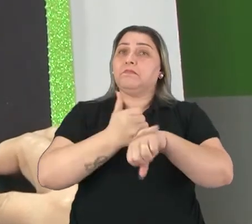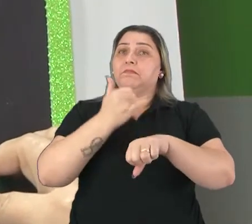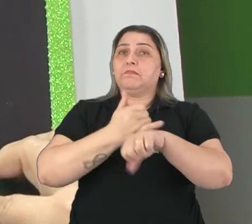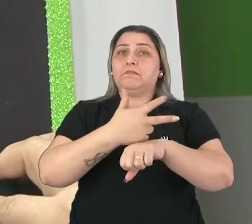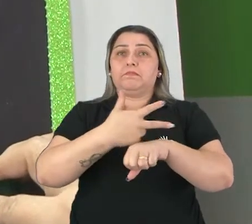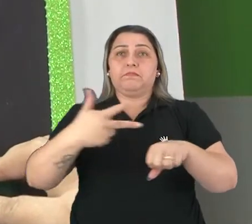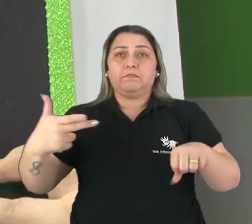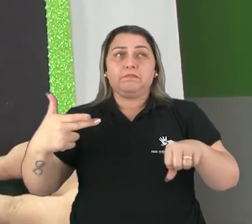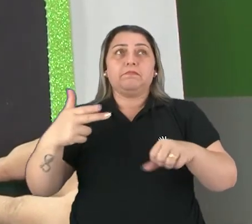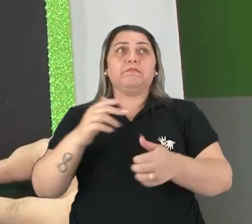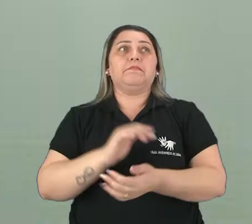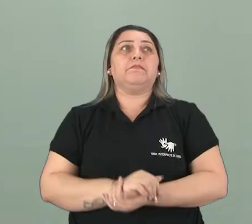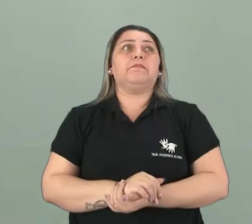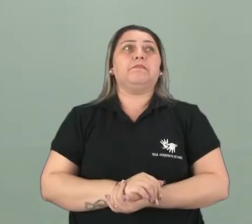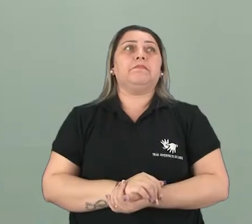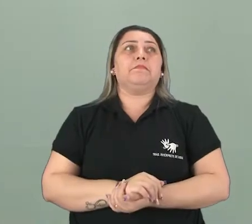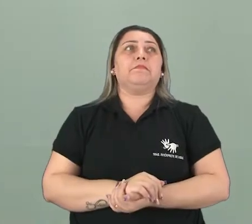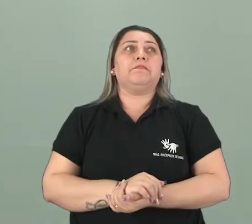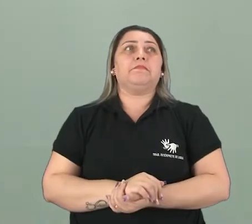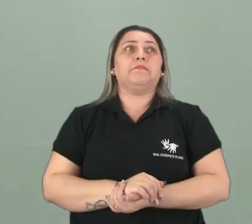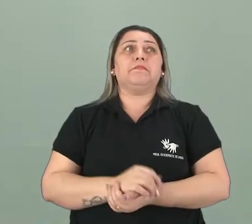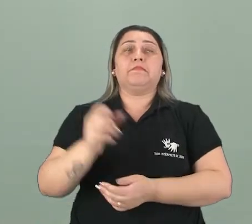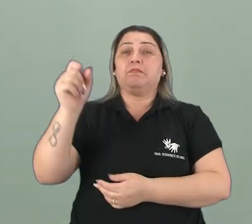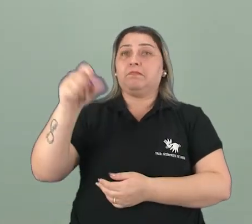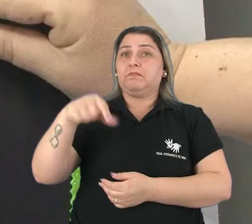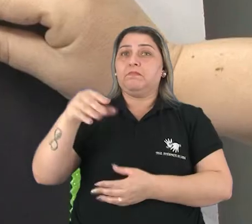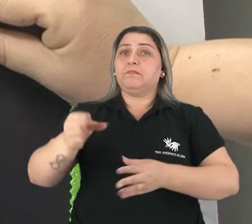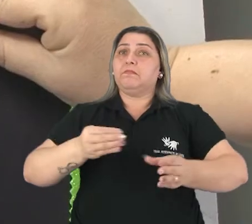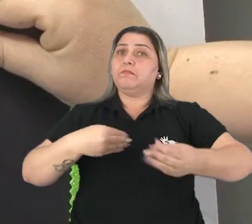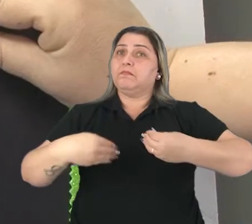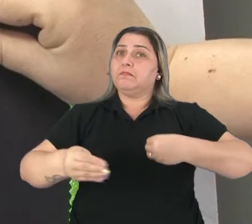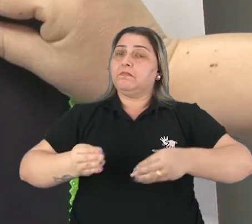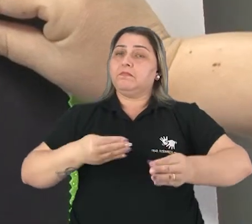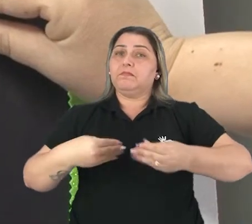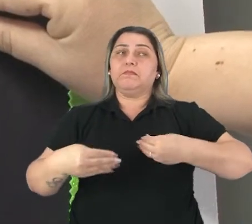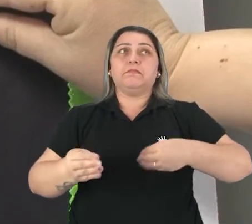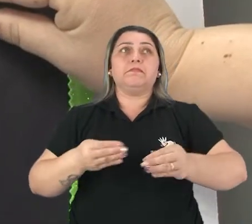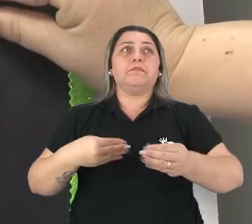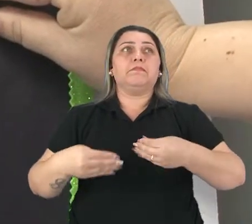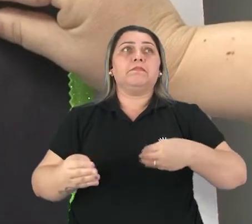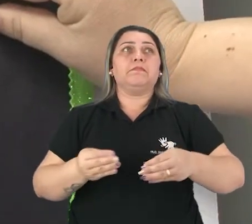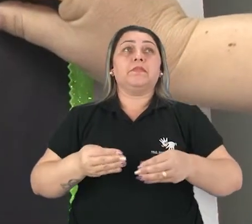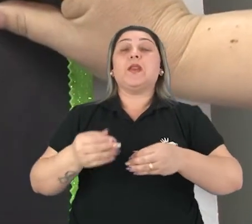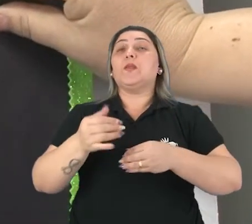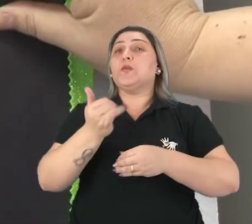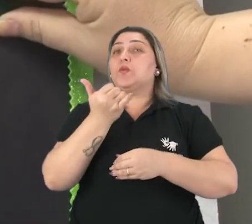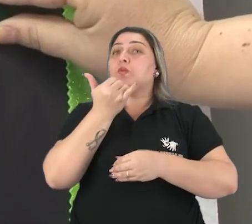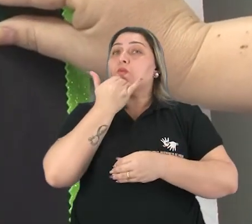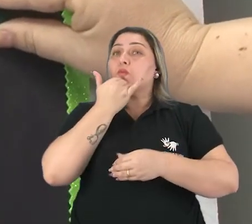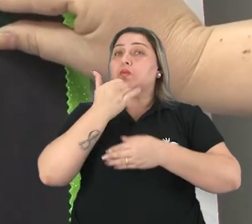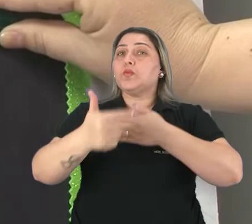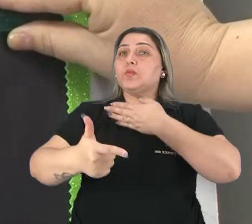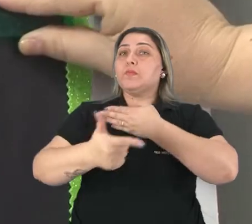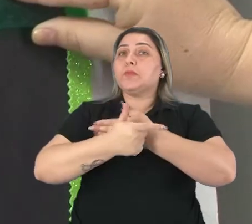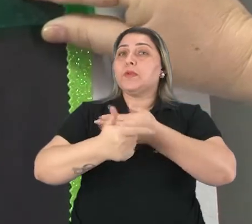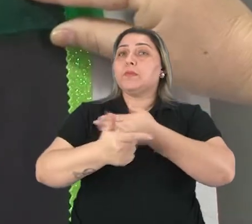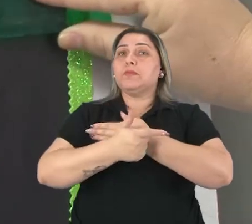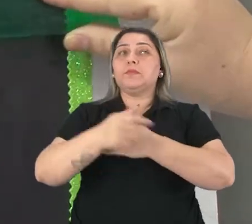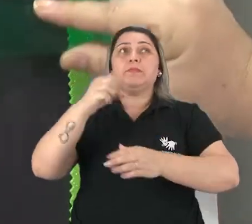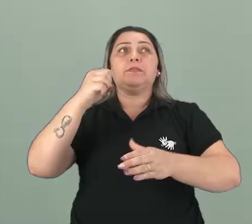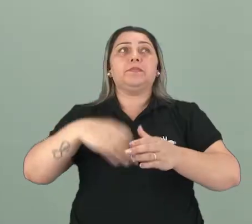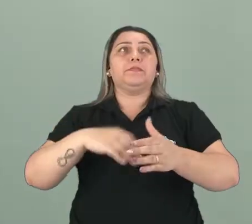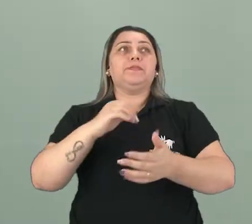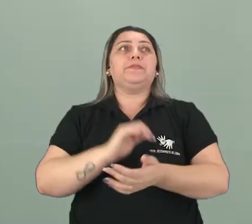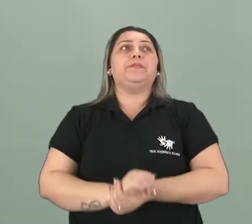são usadas para jogar o lixo de metal. A lixeira azul, elas são as lixeiras usadas para jogar